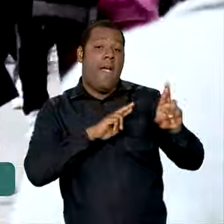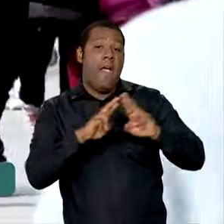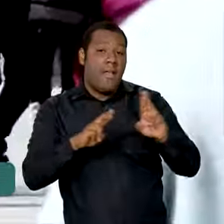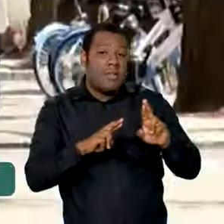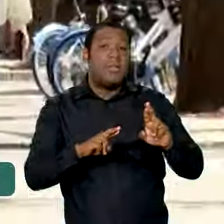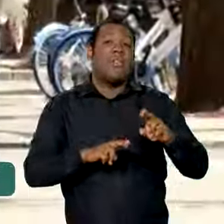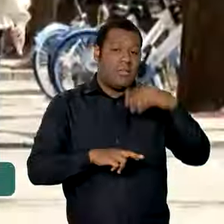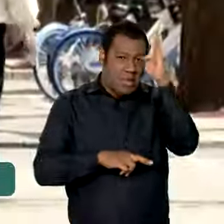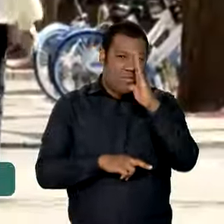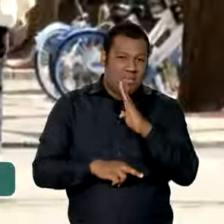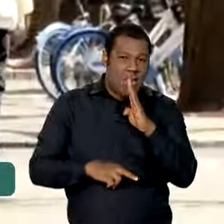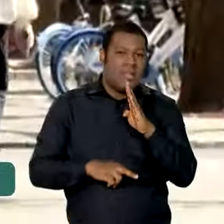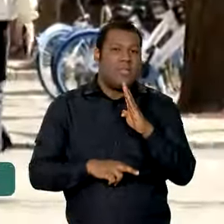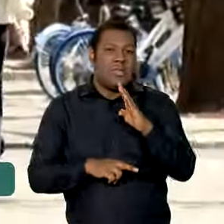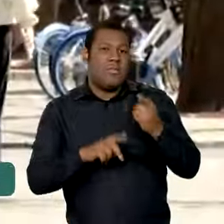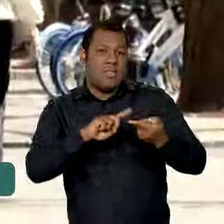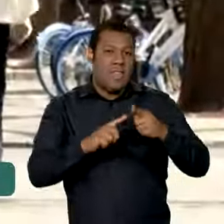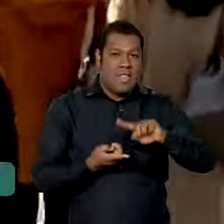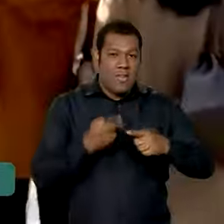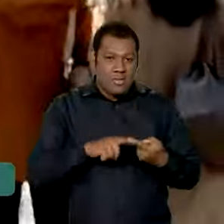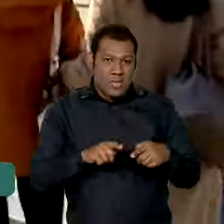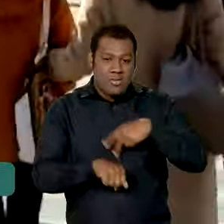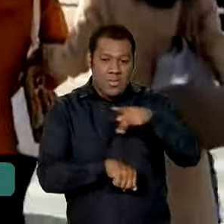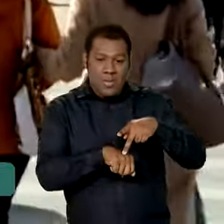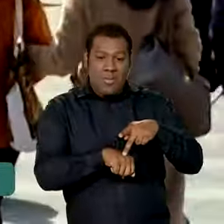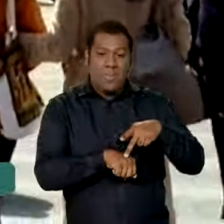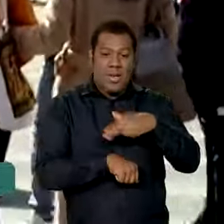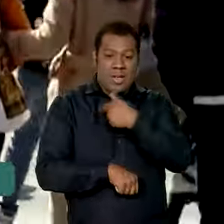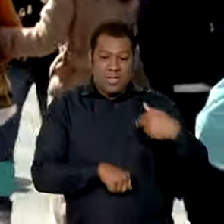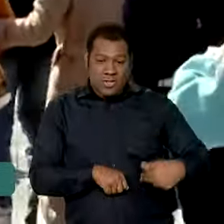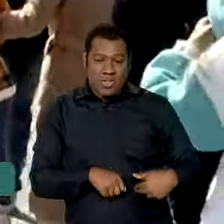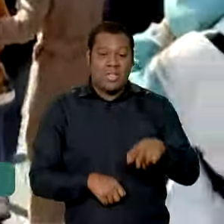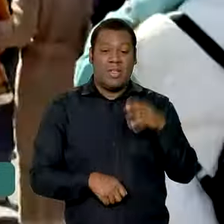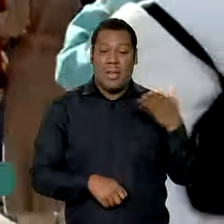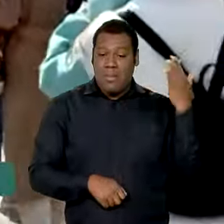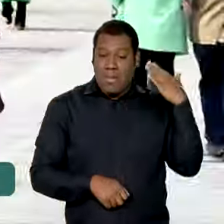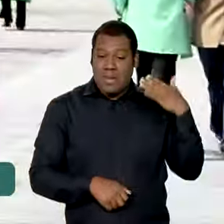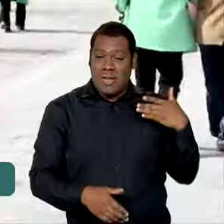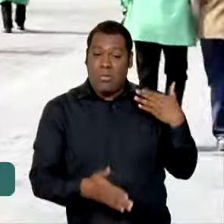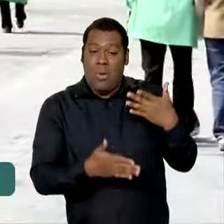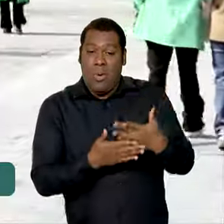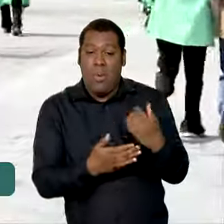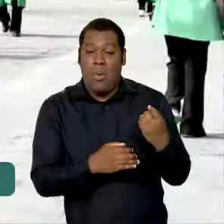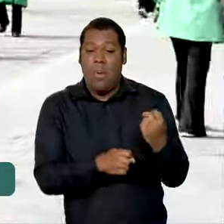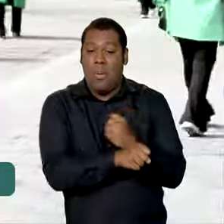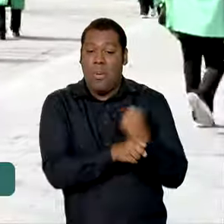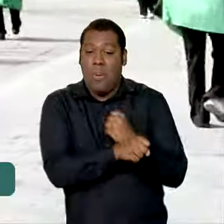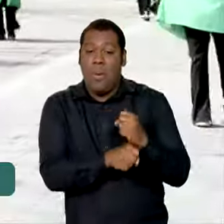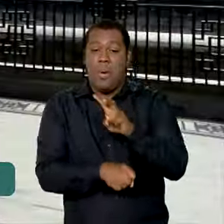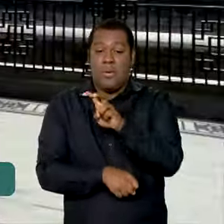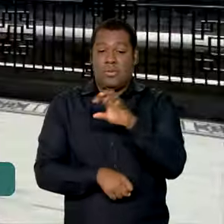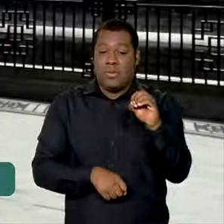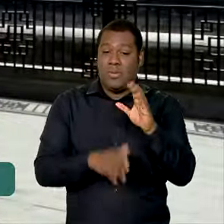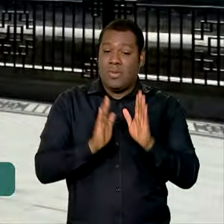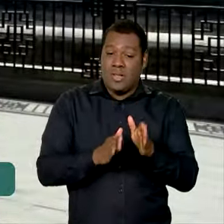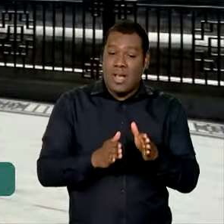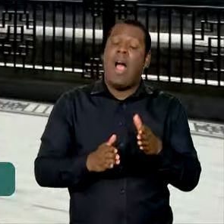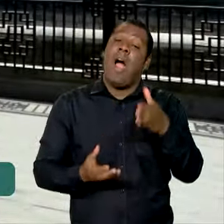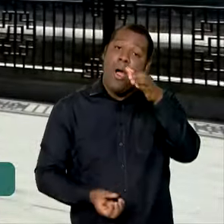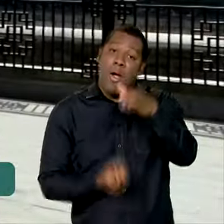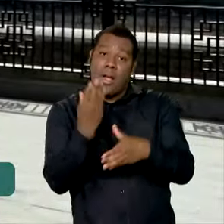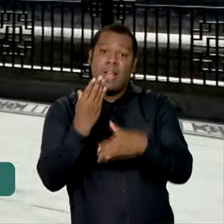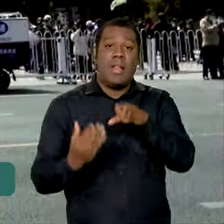os dois países se iniciaram há 50 anos. Desde então, os países fecharam acordos e criaram o BRICS,